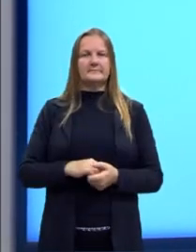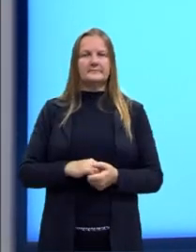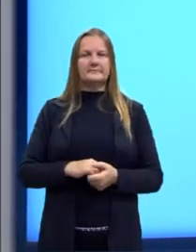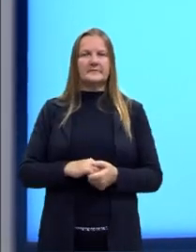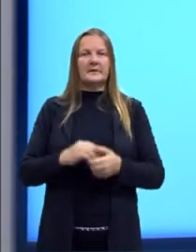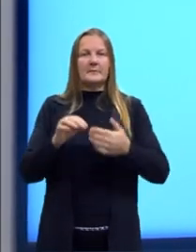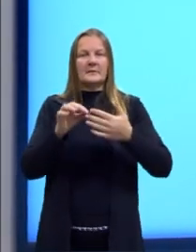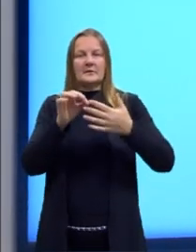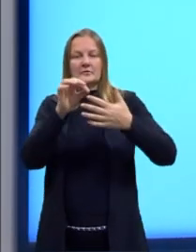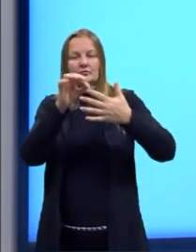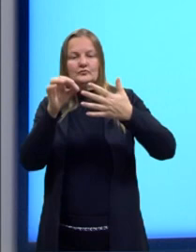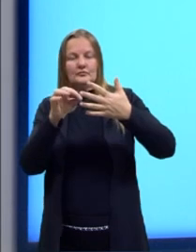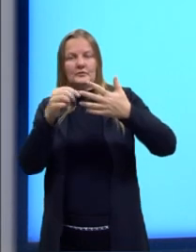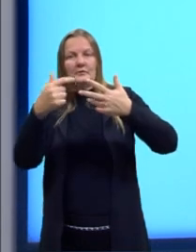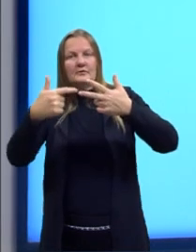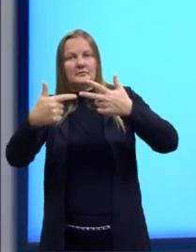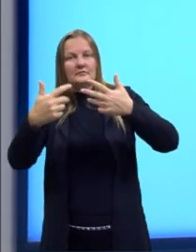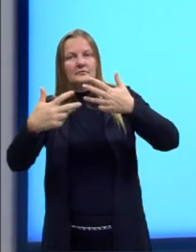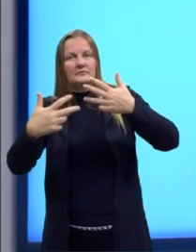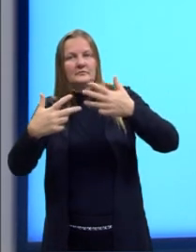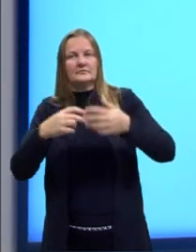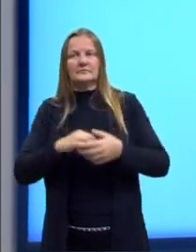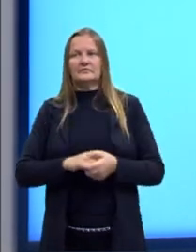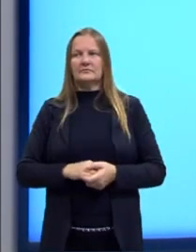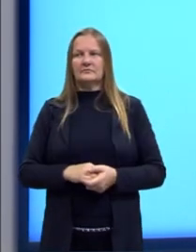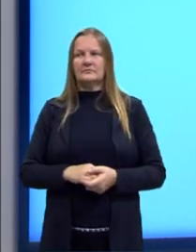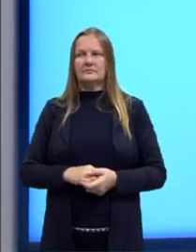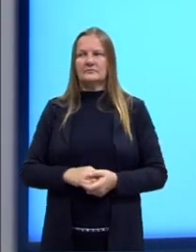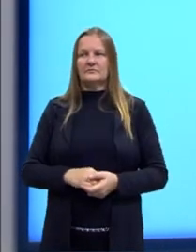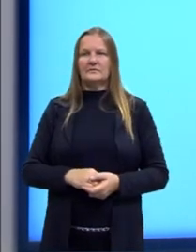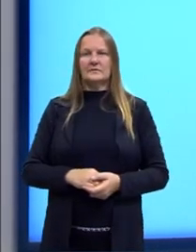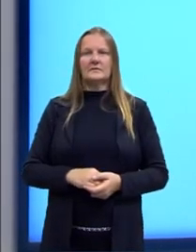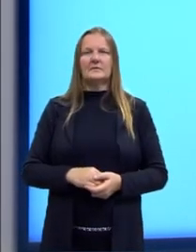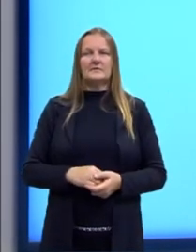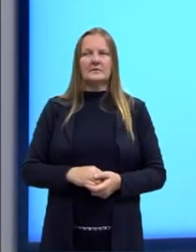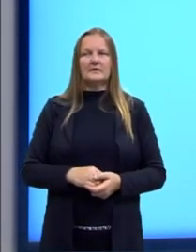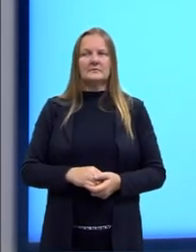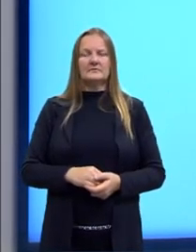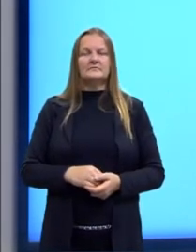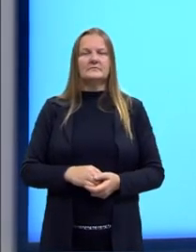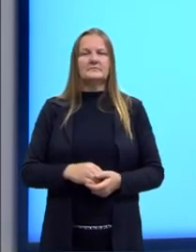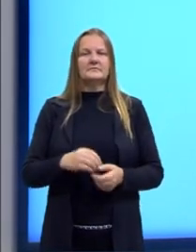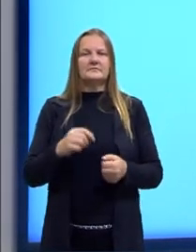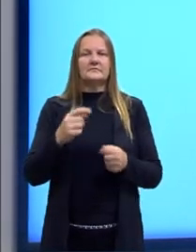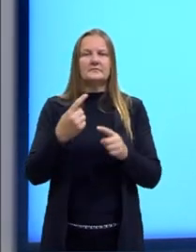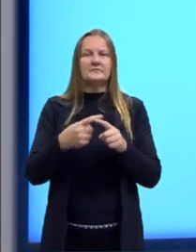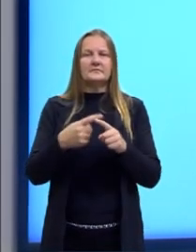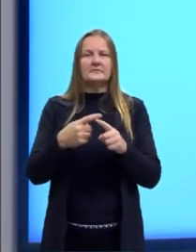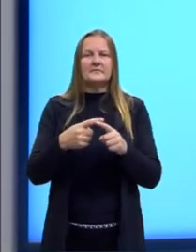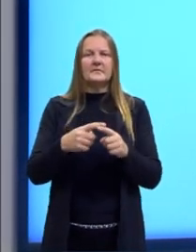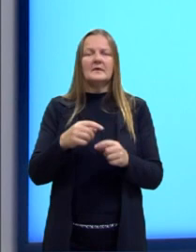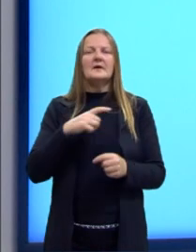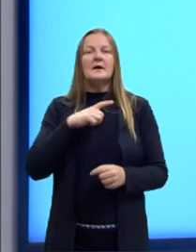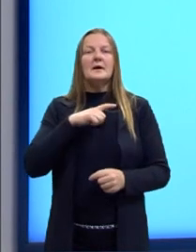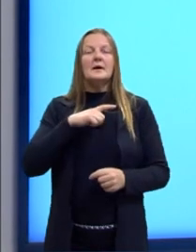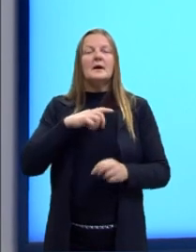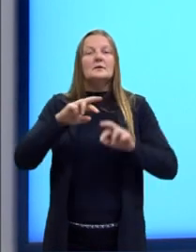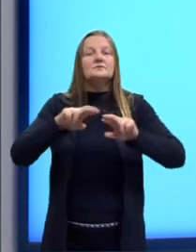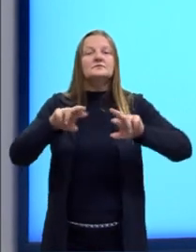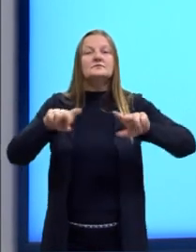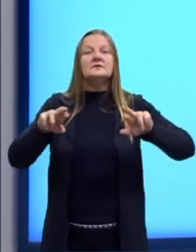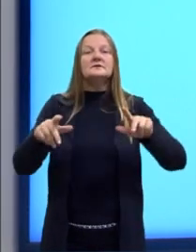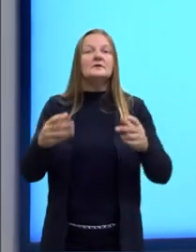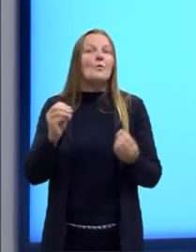mais longe do zero, menor a probabilidade. Aqui a probabilidade é maior. Então, a minha, a diferença